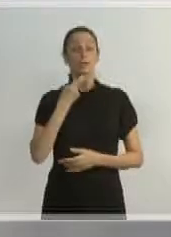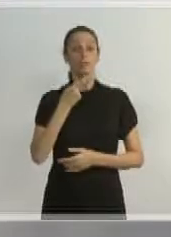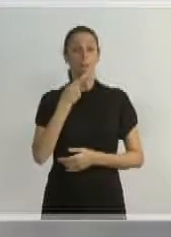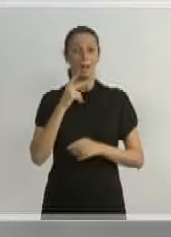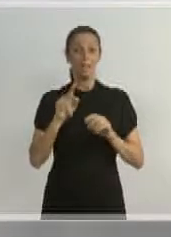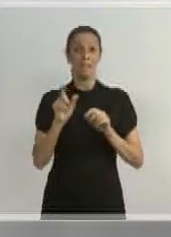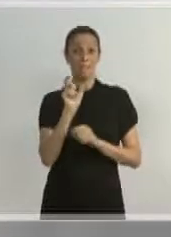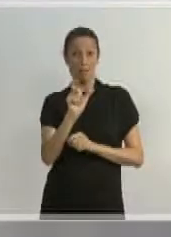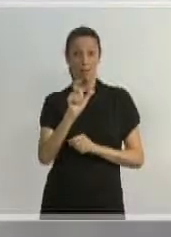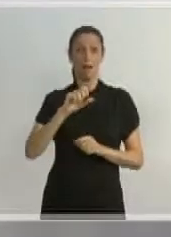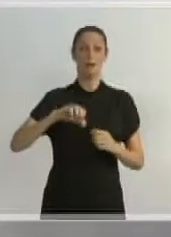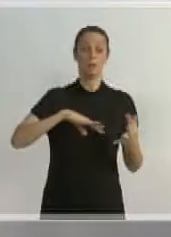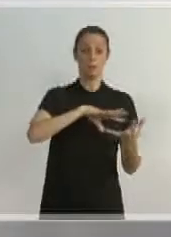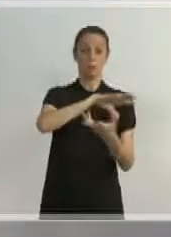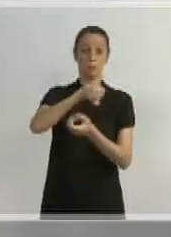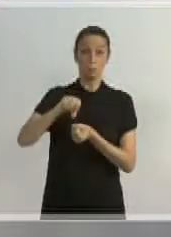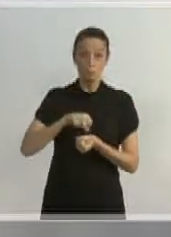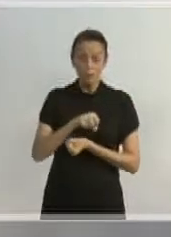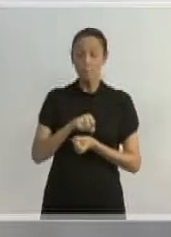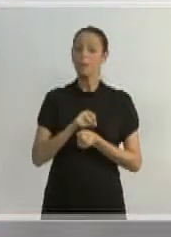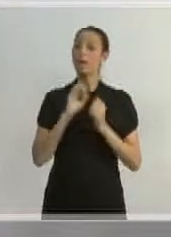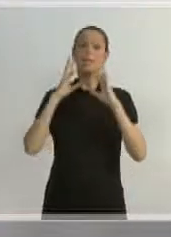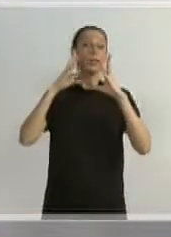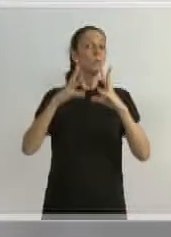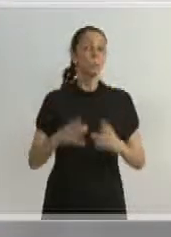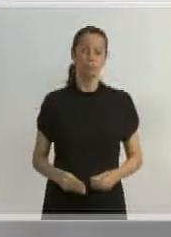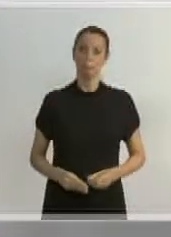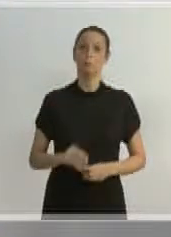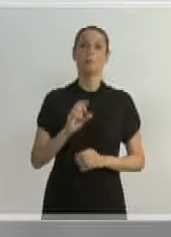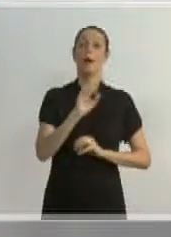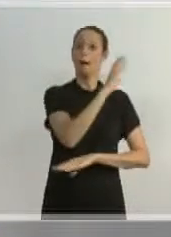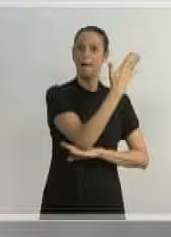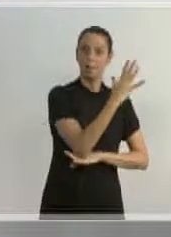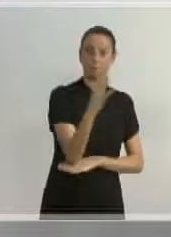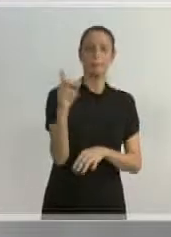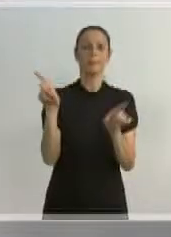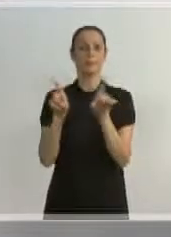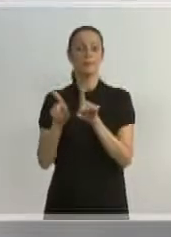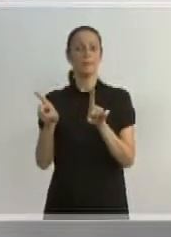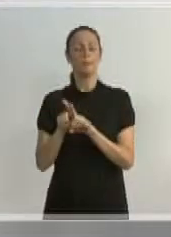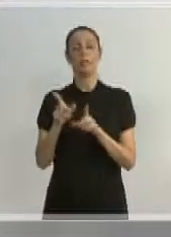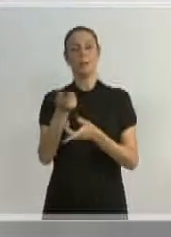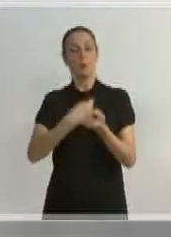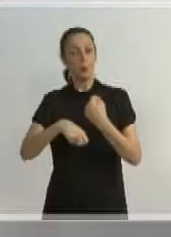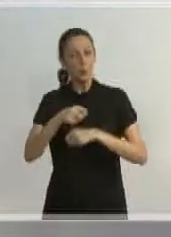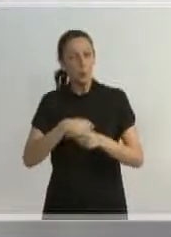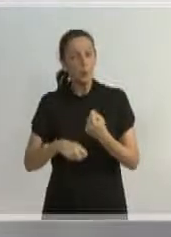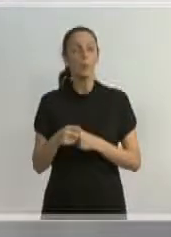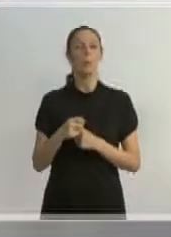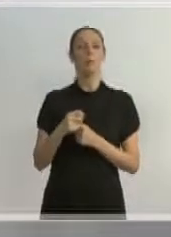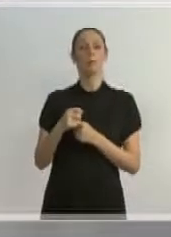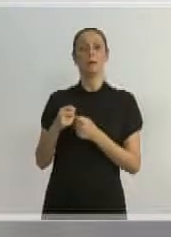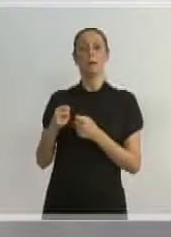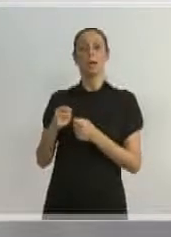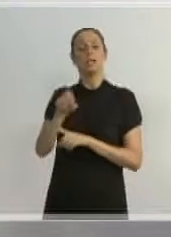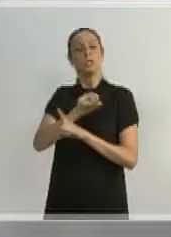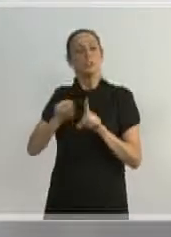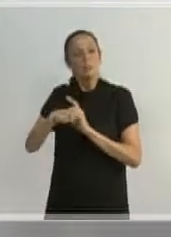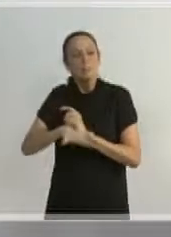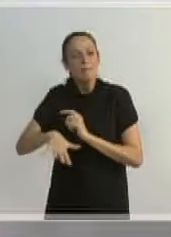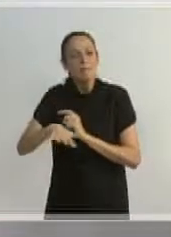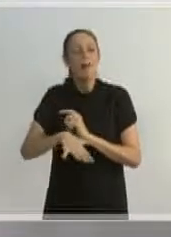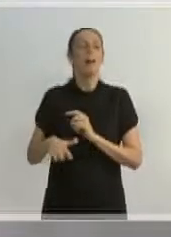sustentabilidade em todos os sentidos, não apenas na questão ambiental, mas sustentabilidade econômica, sustentabilidade social,